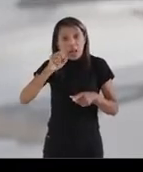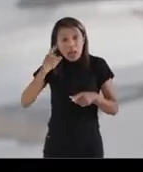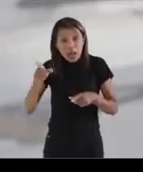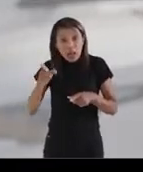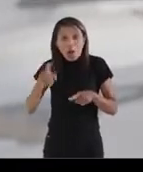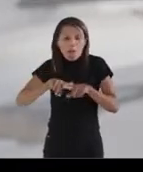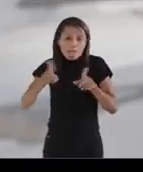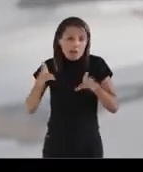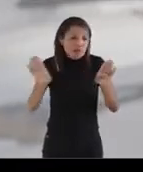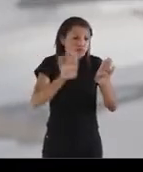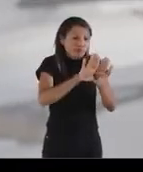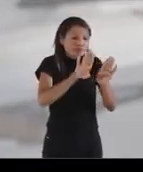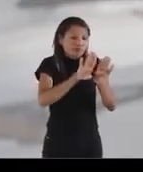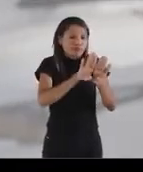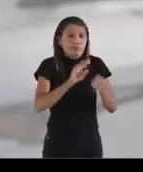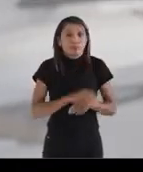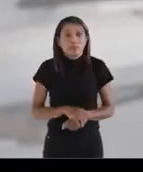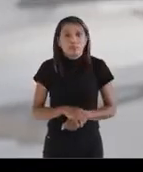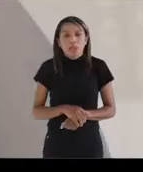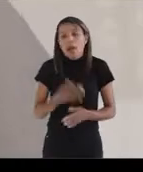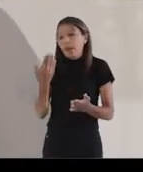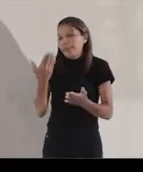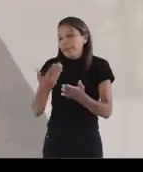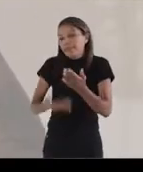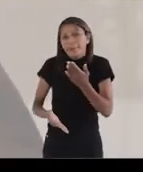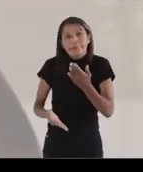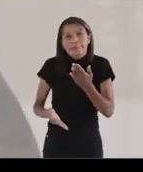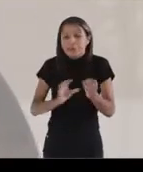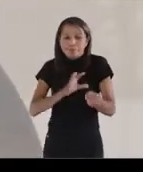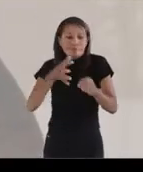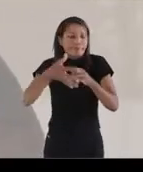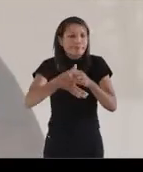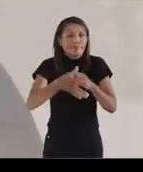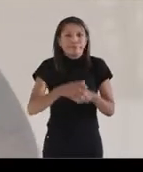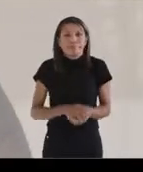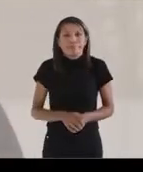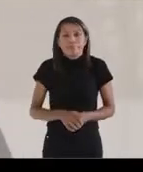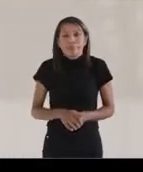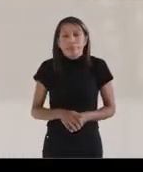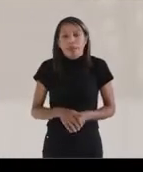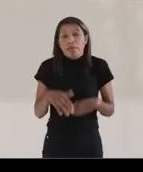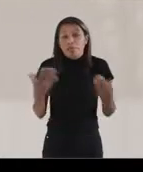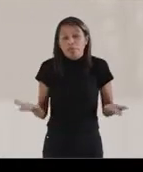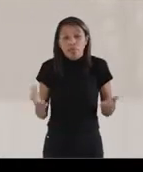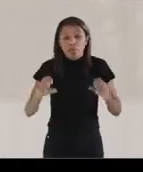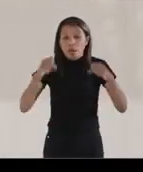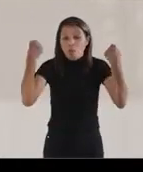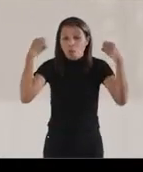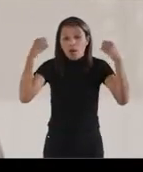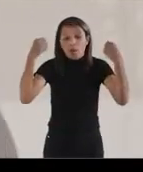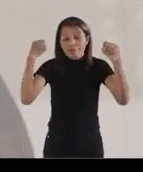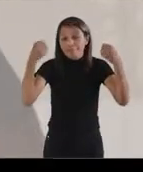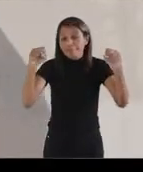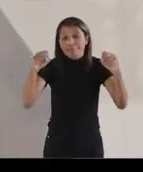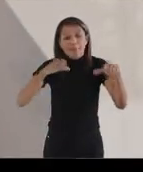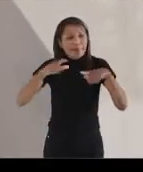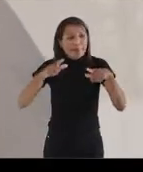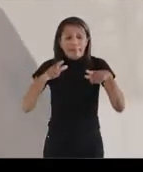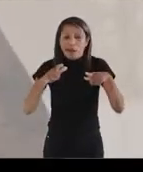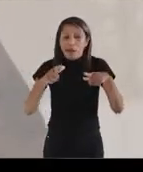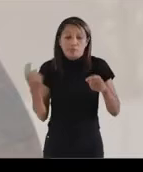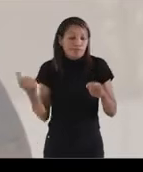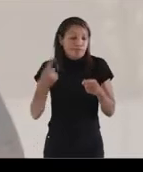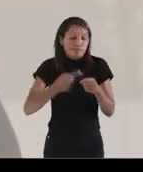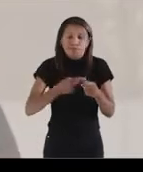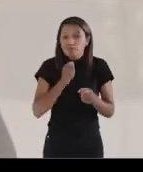e a dona do salão que eu trabalhava, ela teve que fechar as portas. Eu perdi o meu emprego por conta da pandemia. Então, as academias que eu trabalho